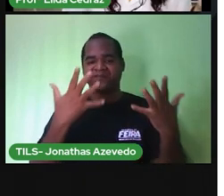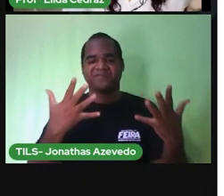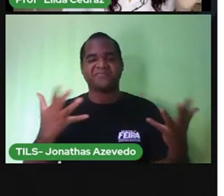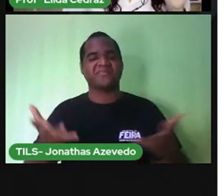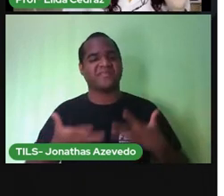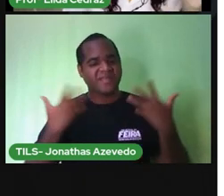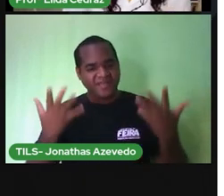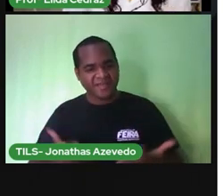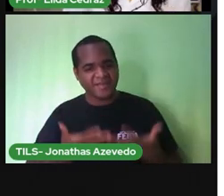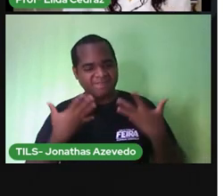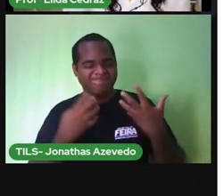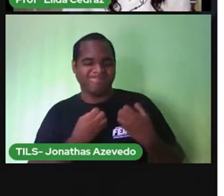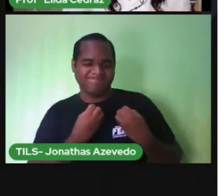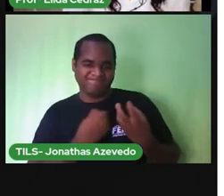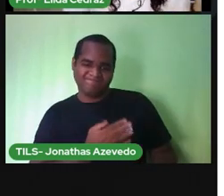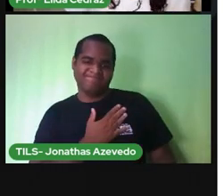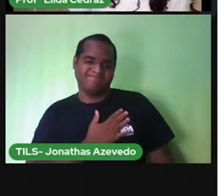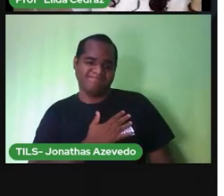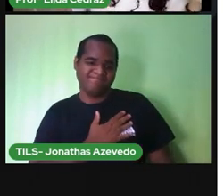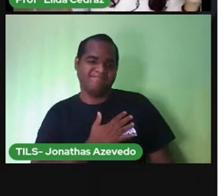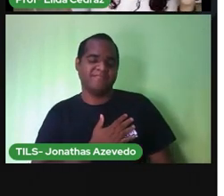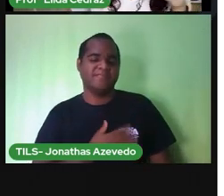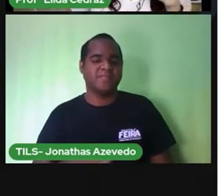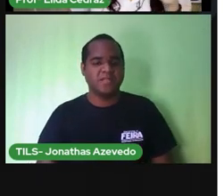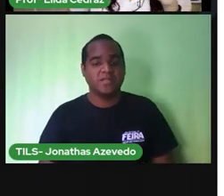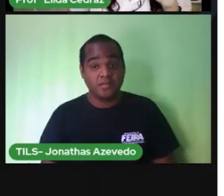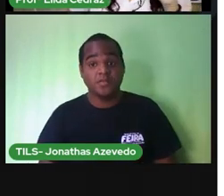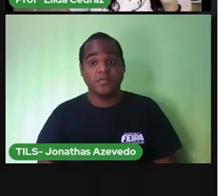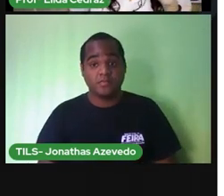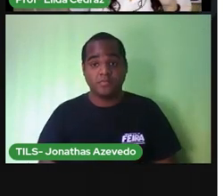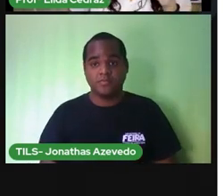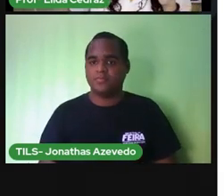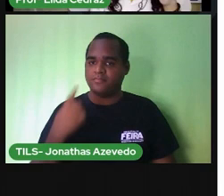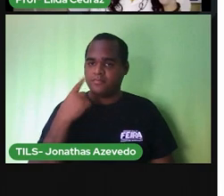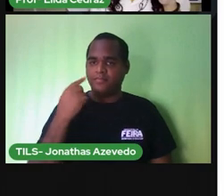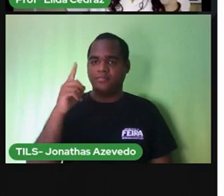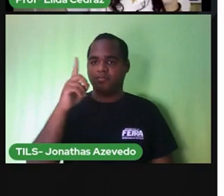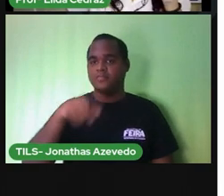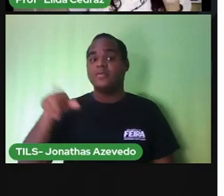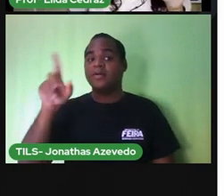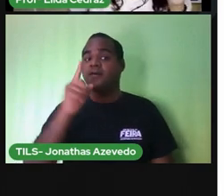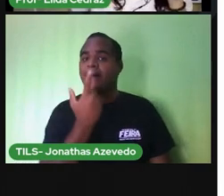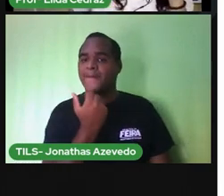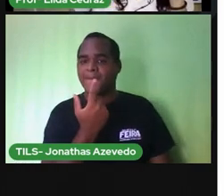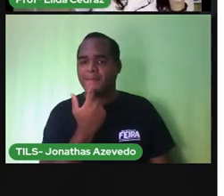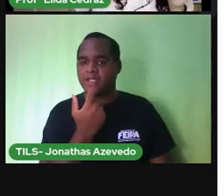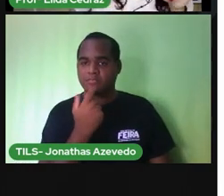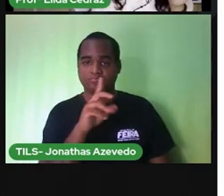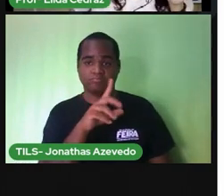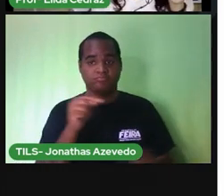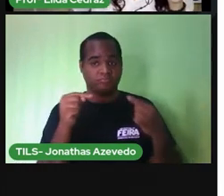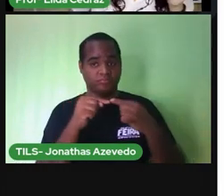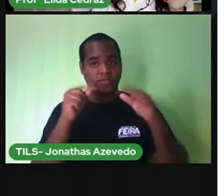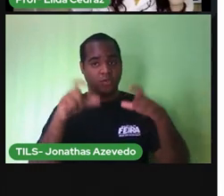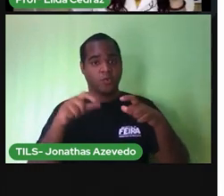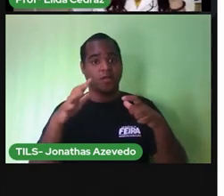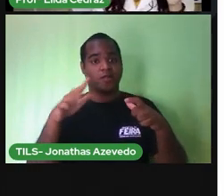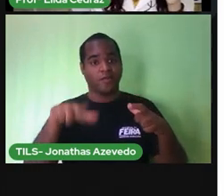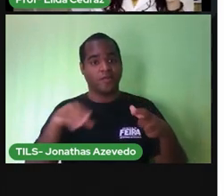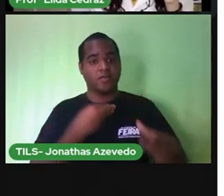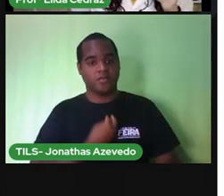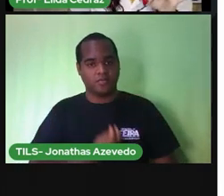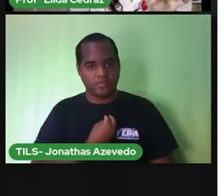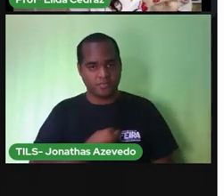trazem alegria ao coração. Vamos circular de vermelho A estação em que estamos